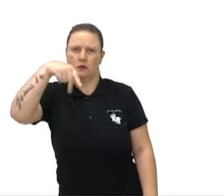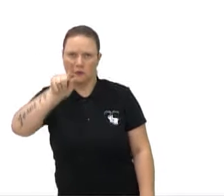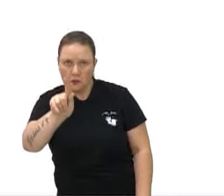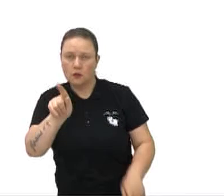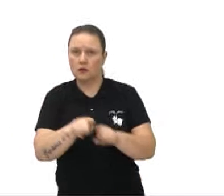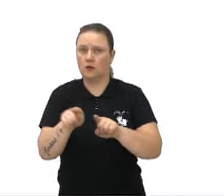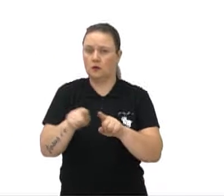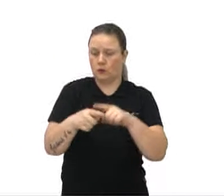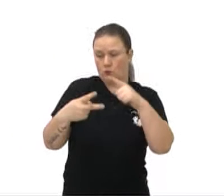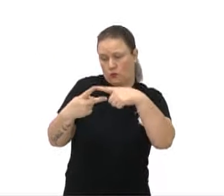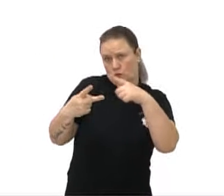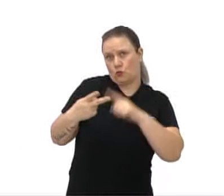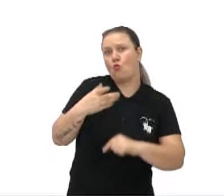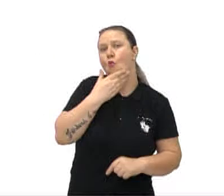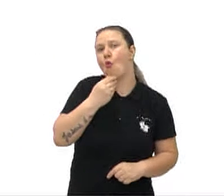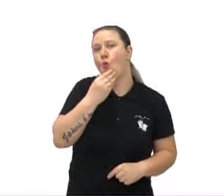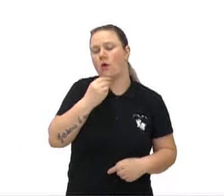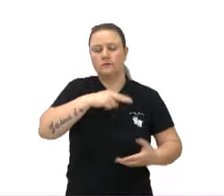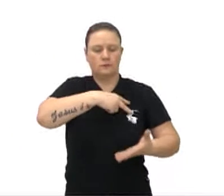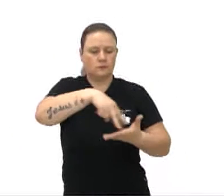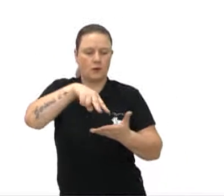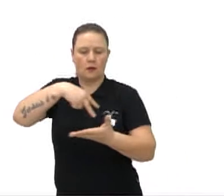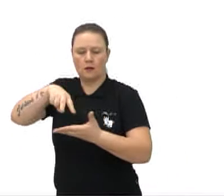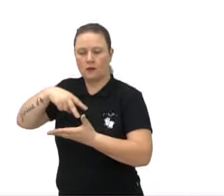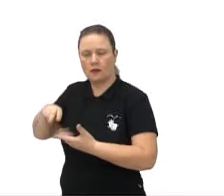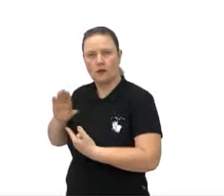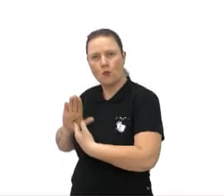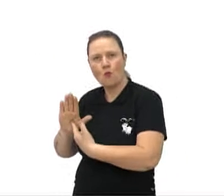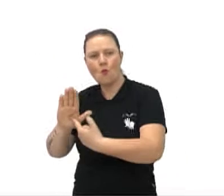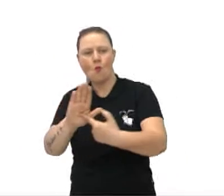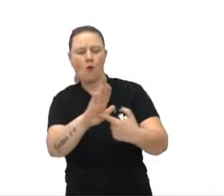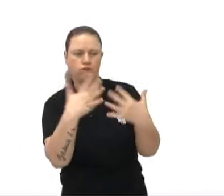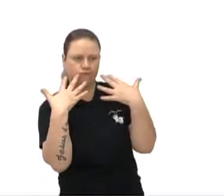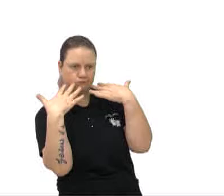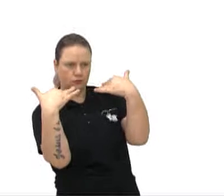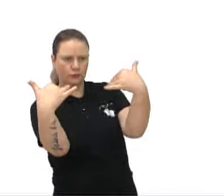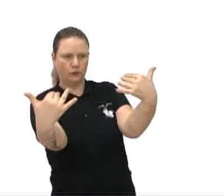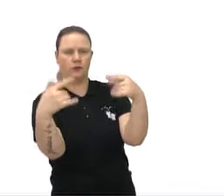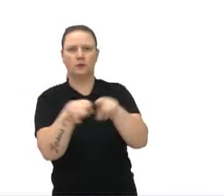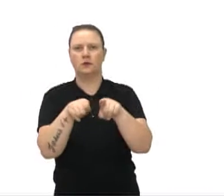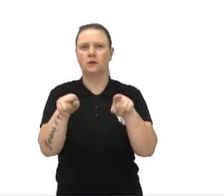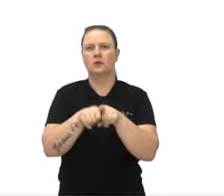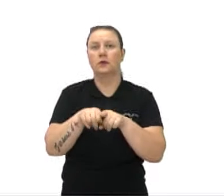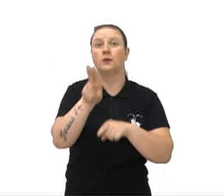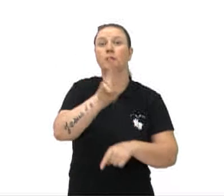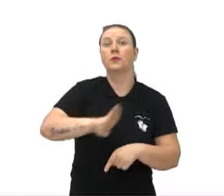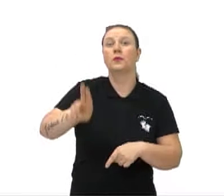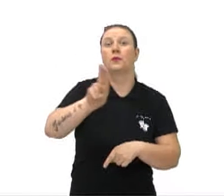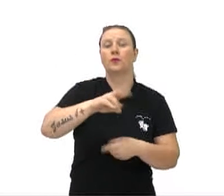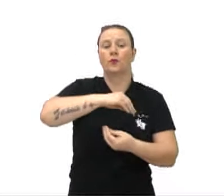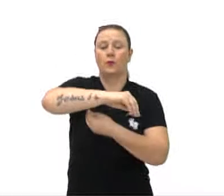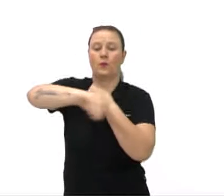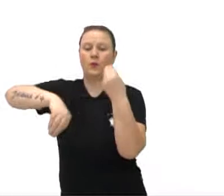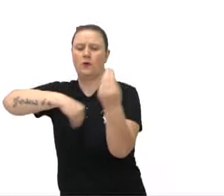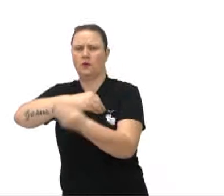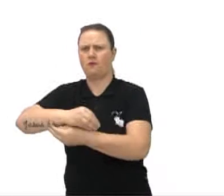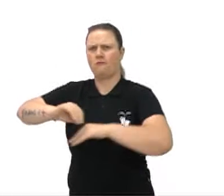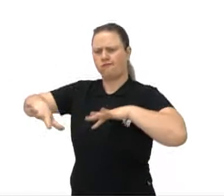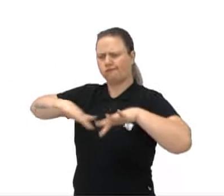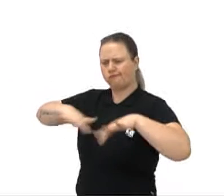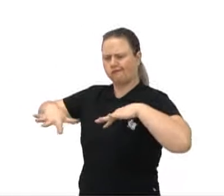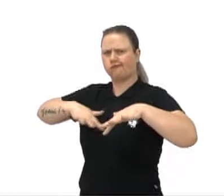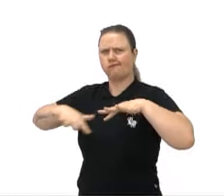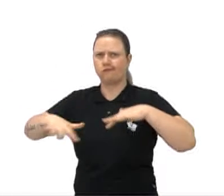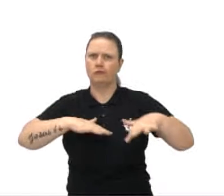dançariam em público ao escutar o rádio, a ter alguma música, né? Usaram uma mistura de movimentos e